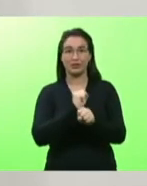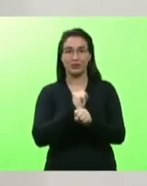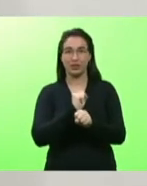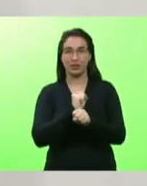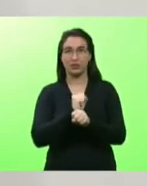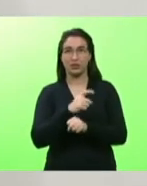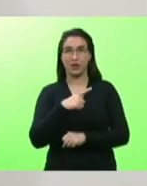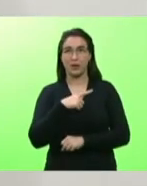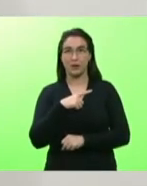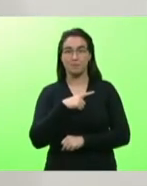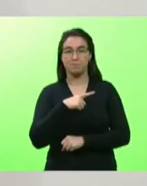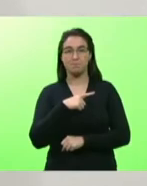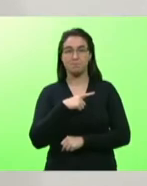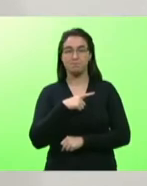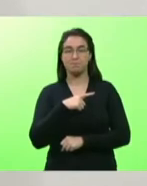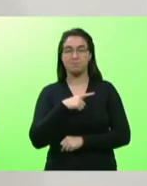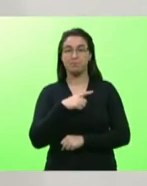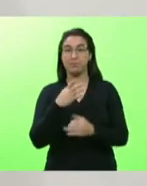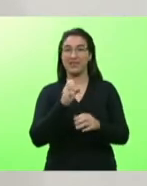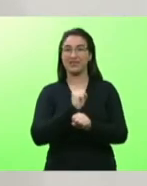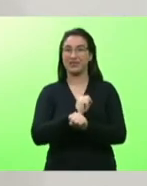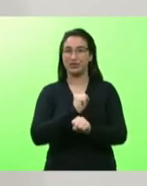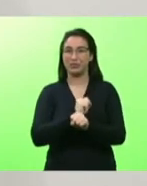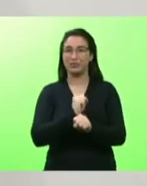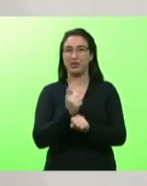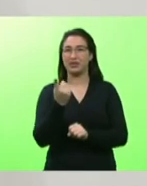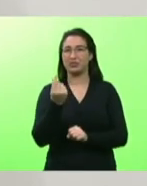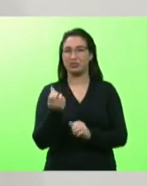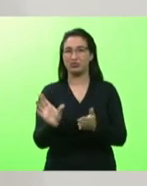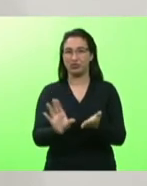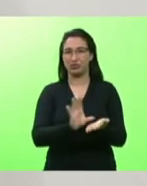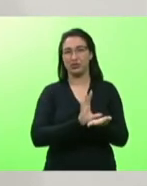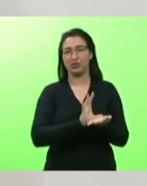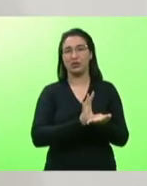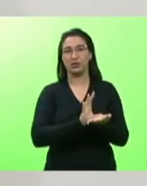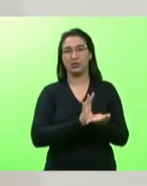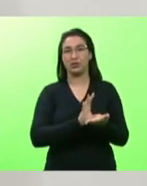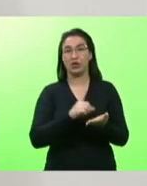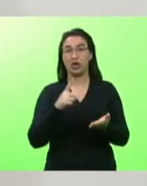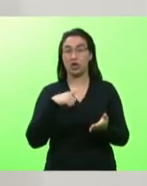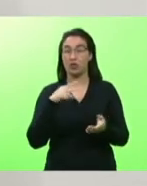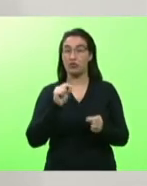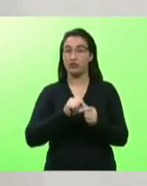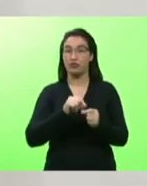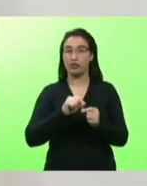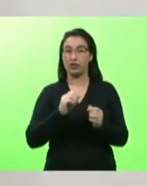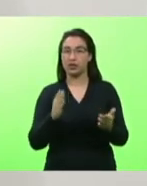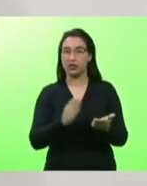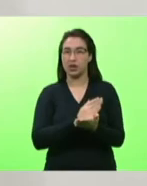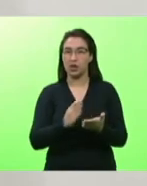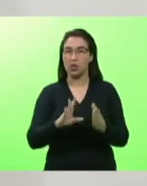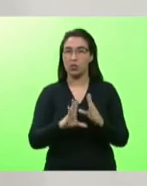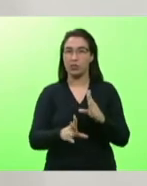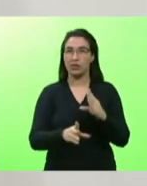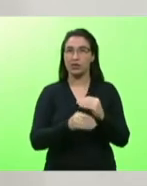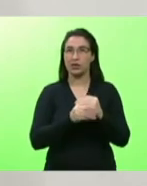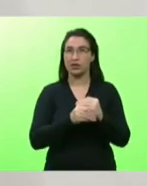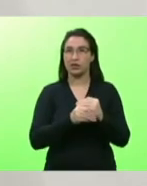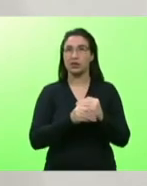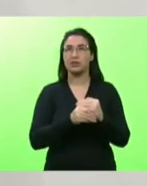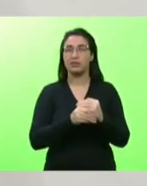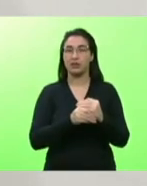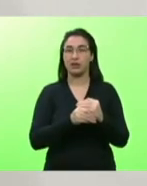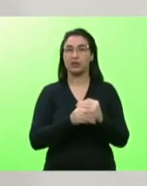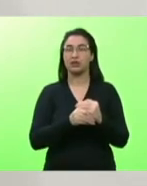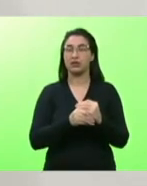estão esperando esse dinheiro e aí eu fiz algumas emendas para colaborar uma delas que